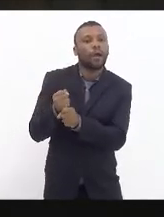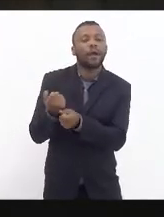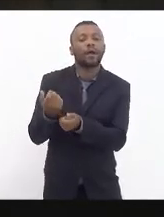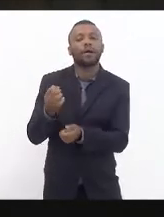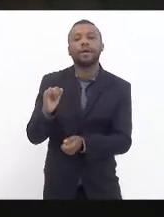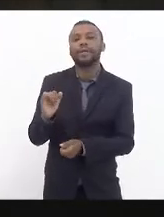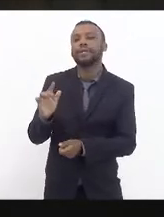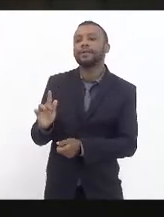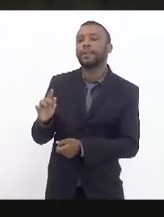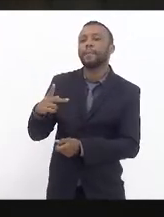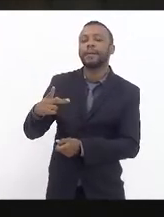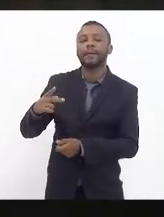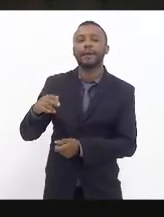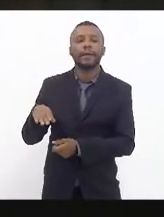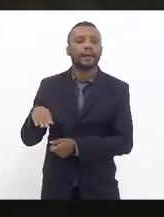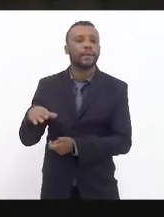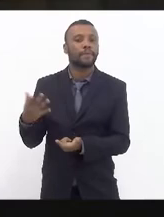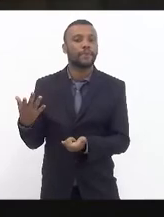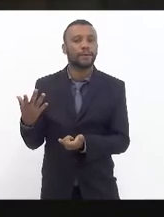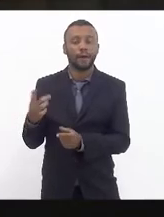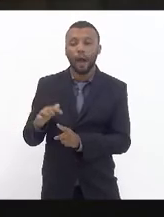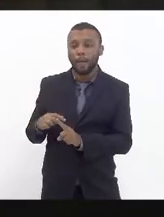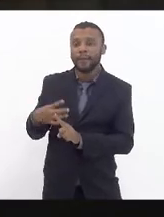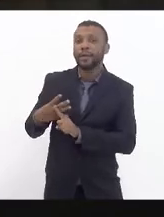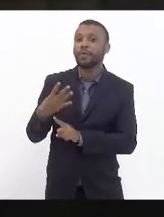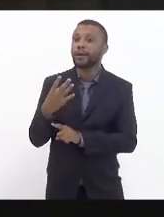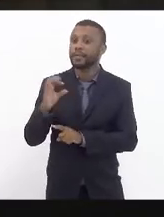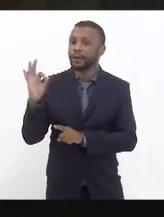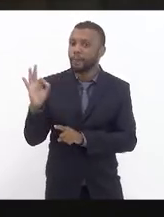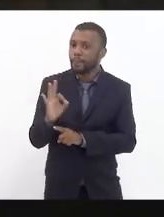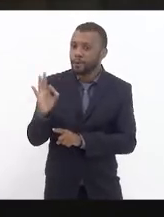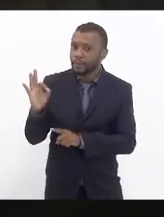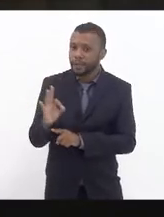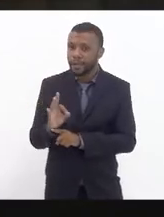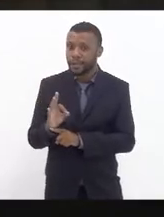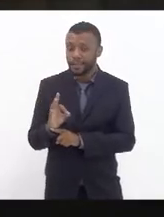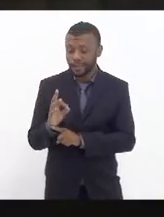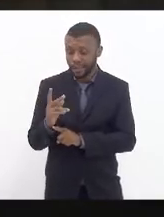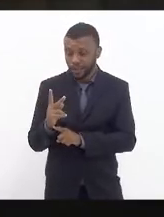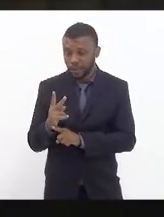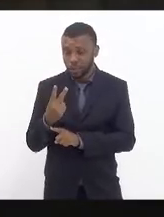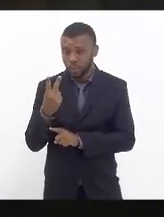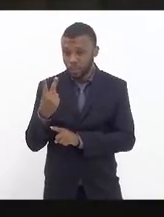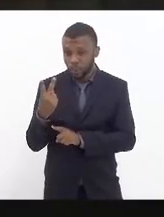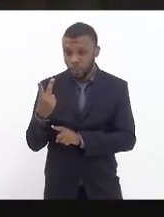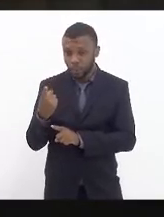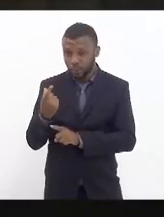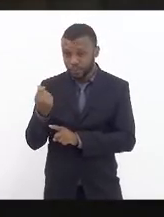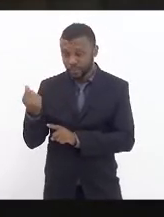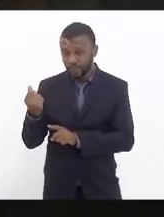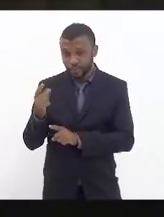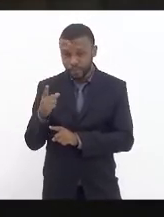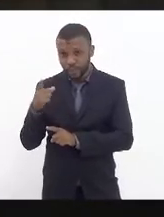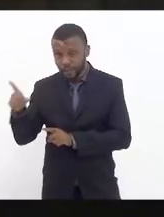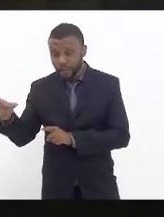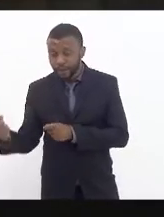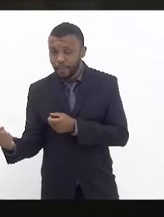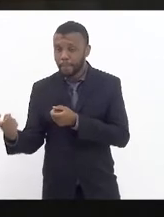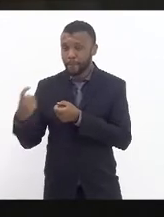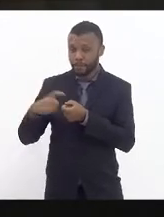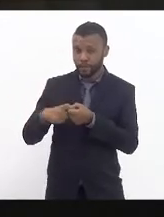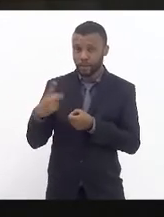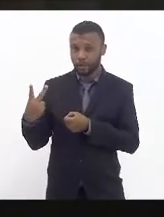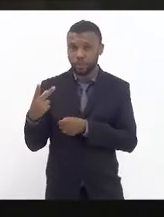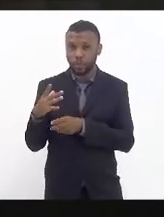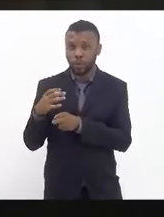GPM ora vai aumentar 40% é 2 para e 2 para voltado a quantos reais? 4 reais só no trem sem